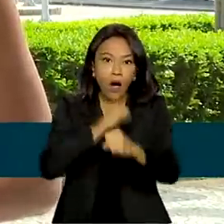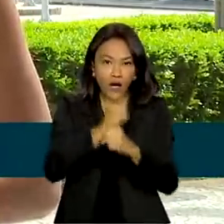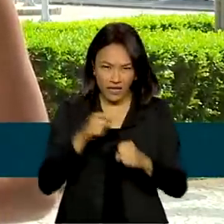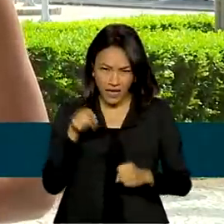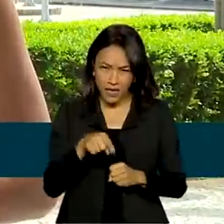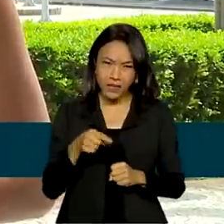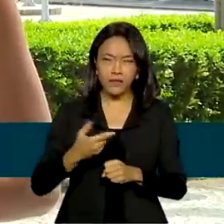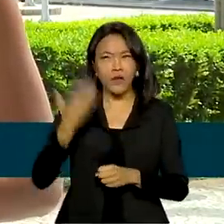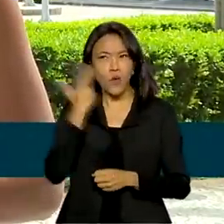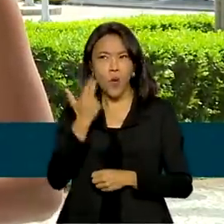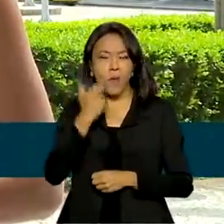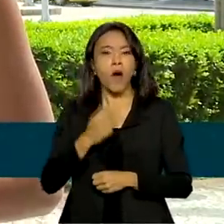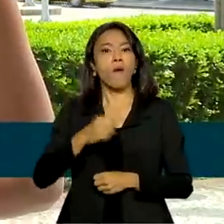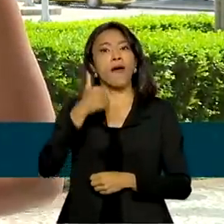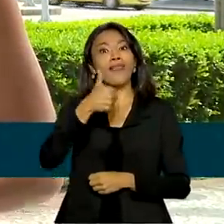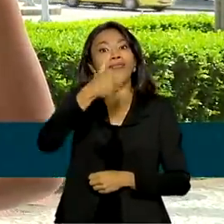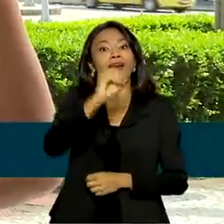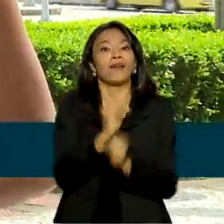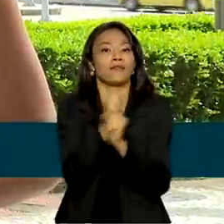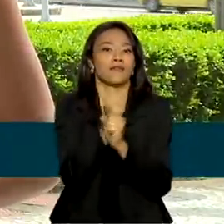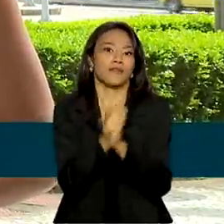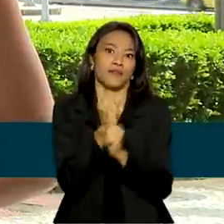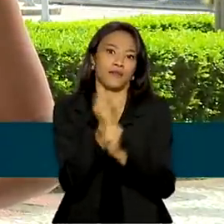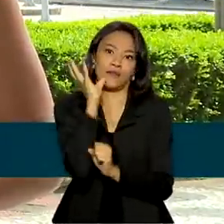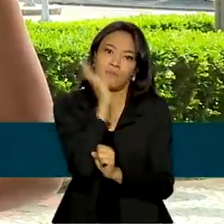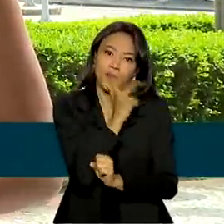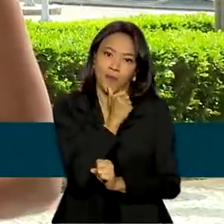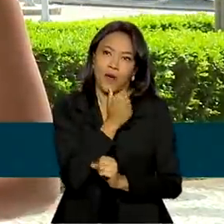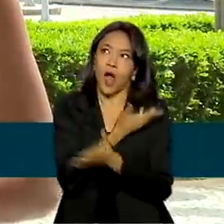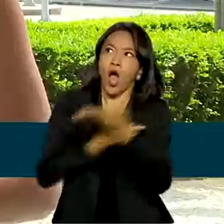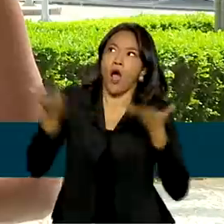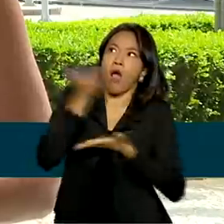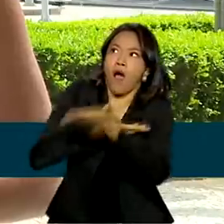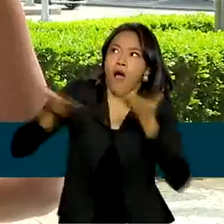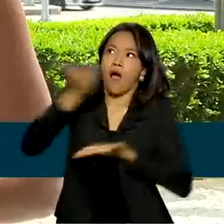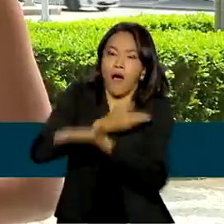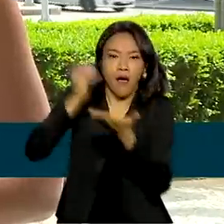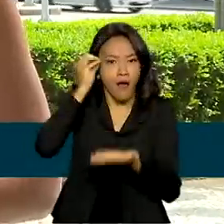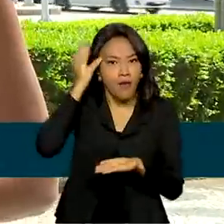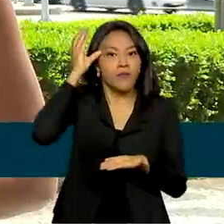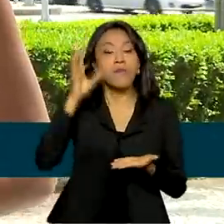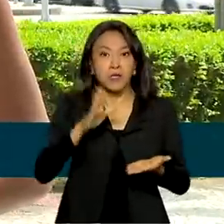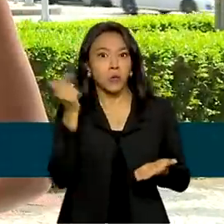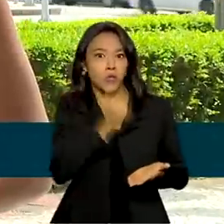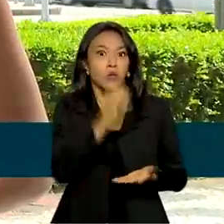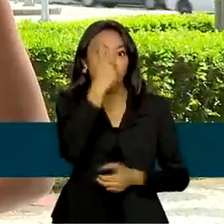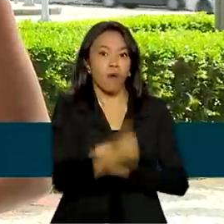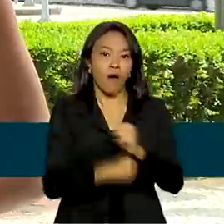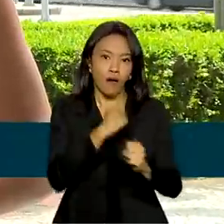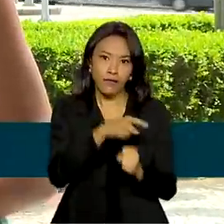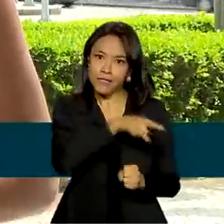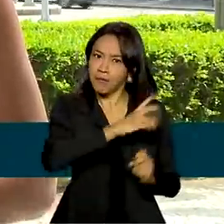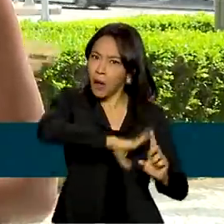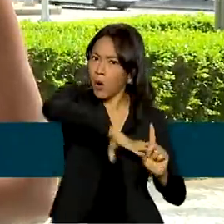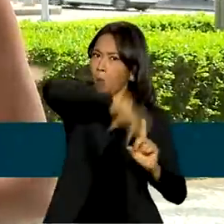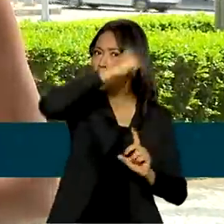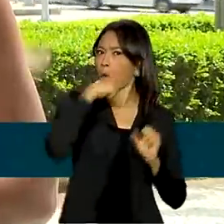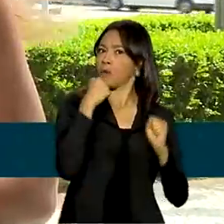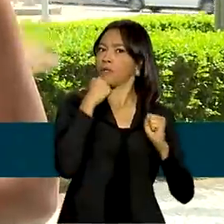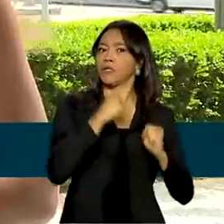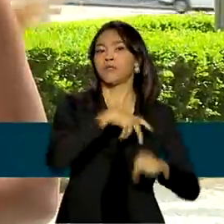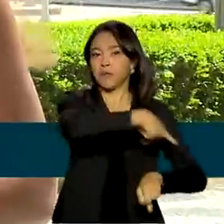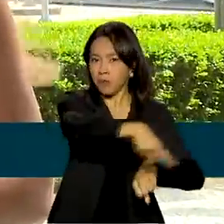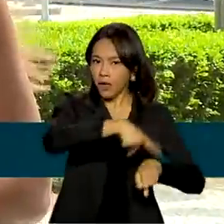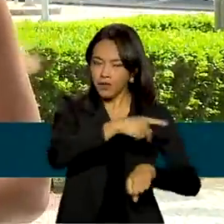de uma década. Isso torna a vacina Covid-19 produzida pelo Fiocruz uma importante conquista para o país, que não vai mais